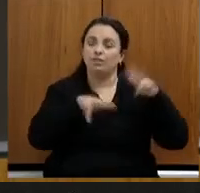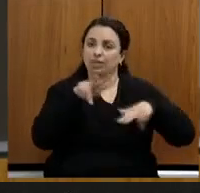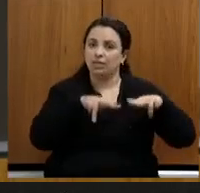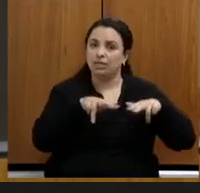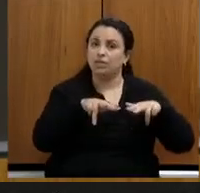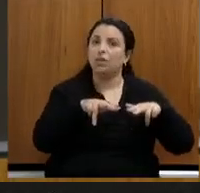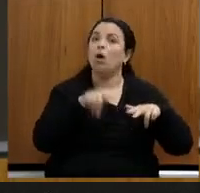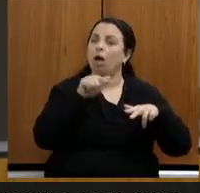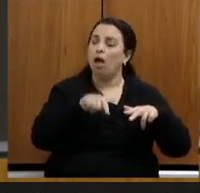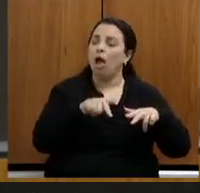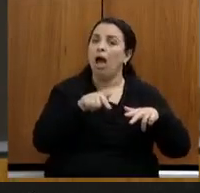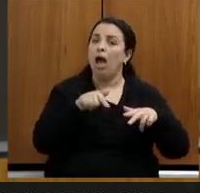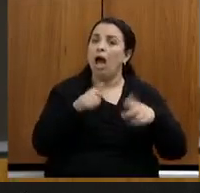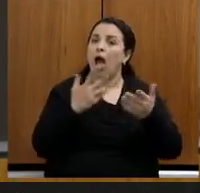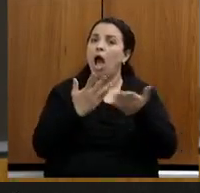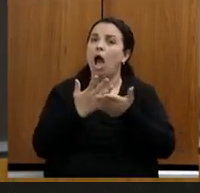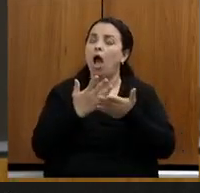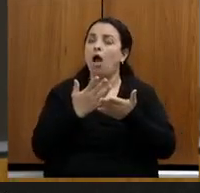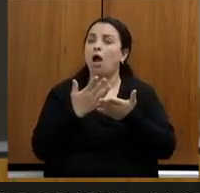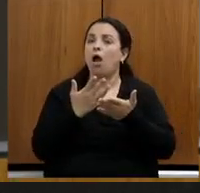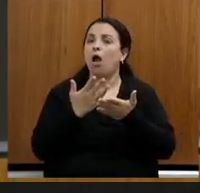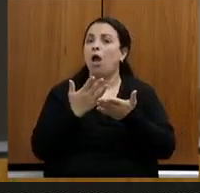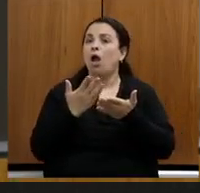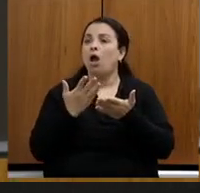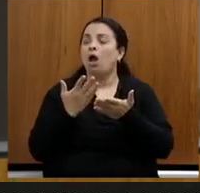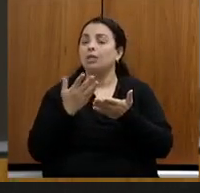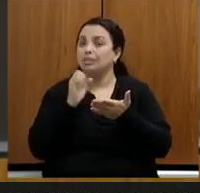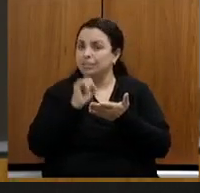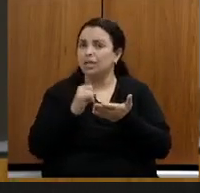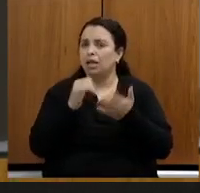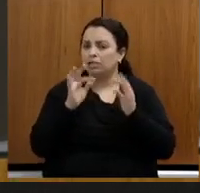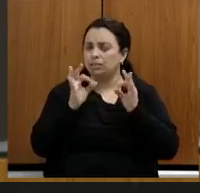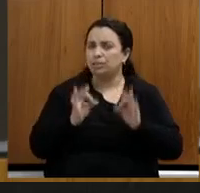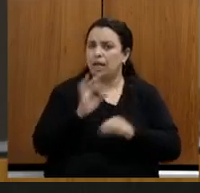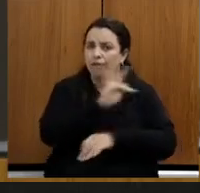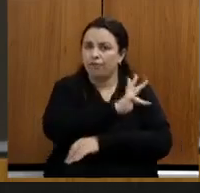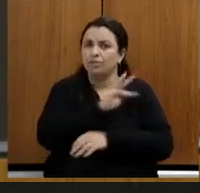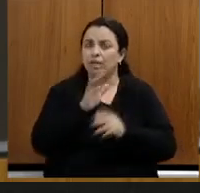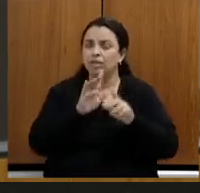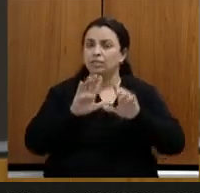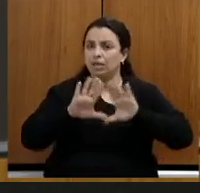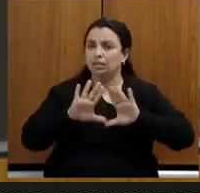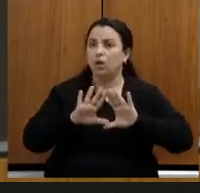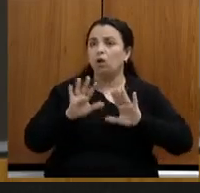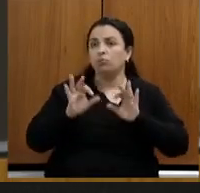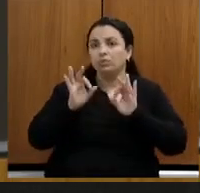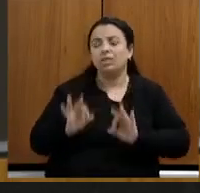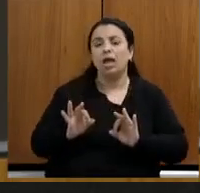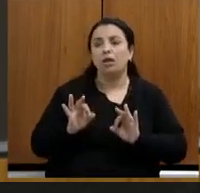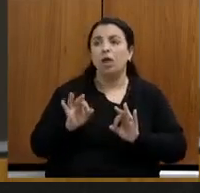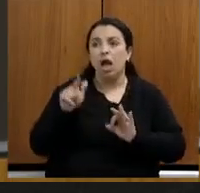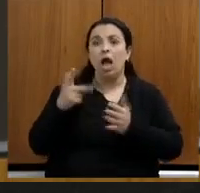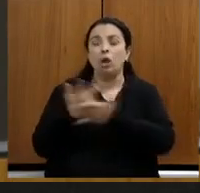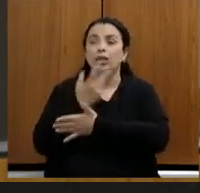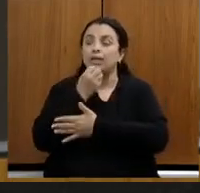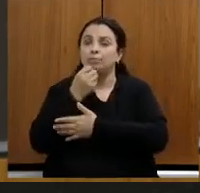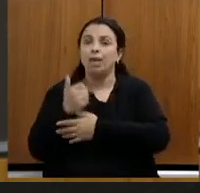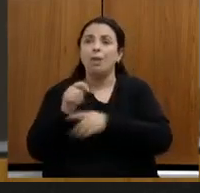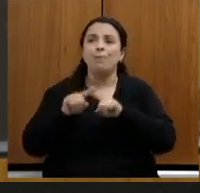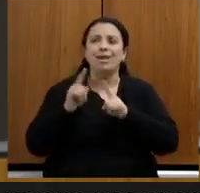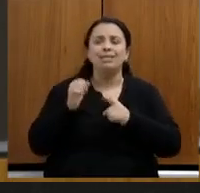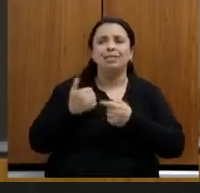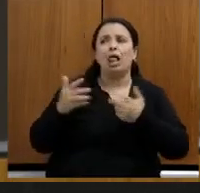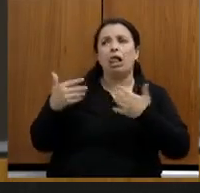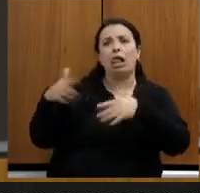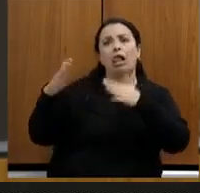governos em geral muito soltos e sem a devida cobrança tomando atitudes